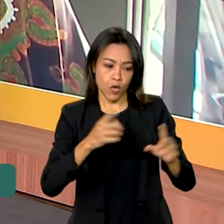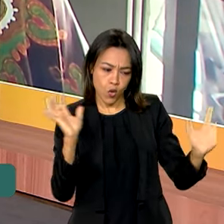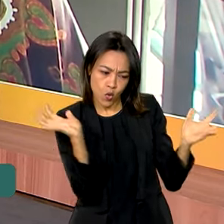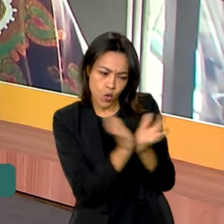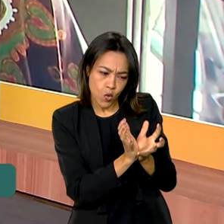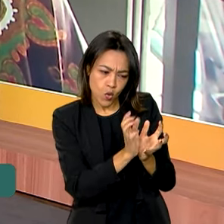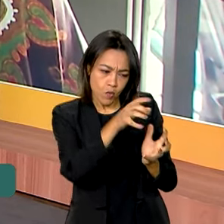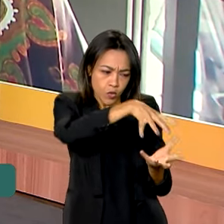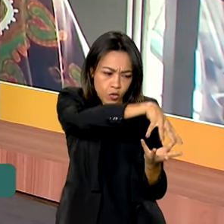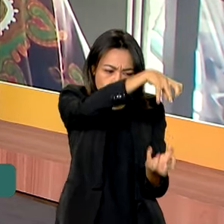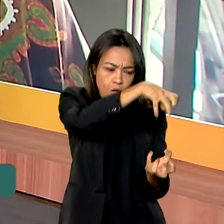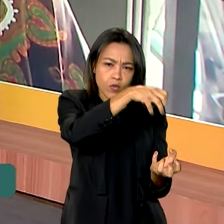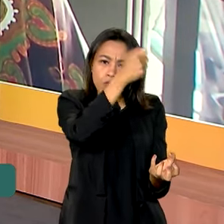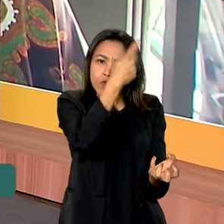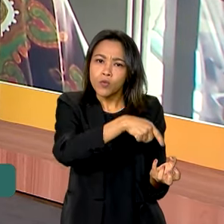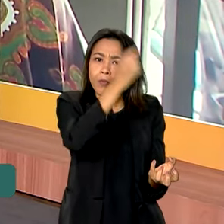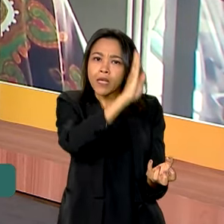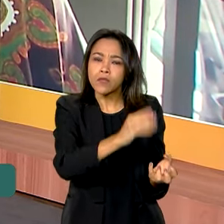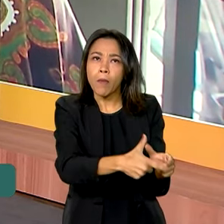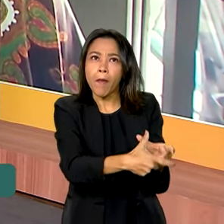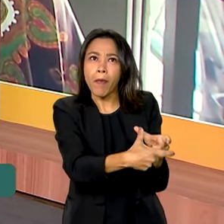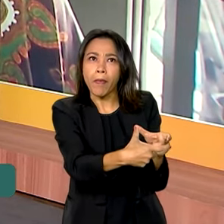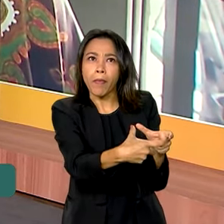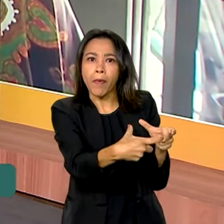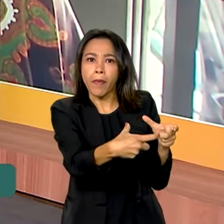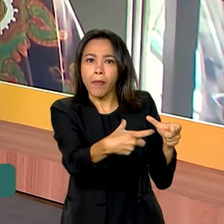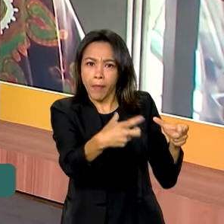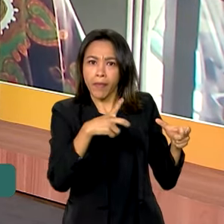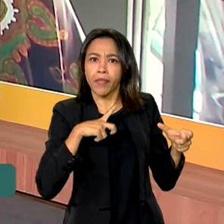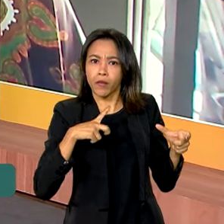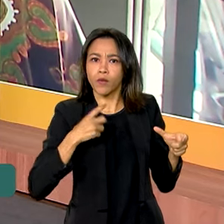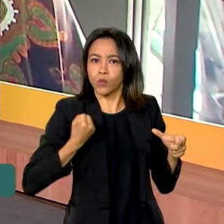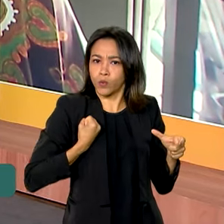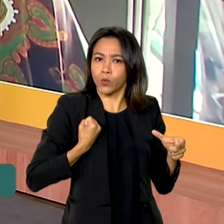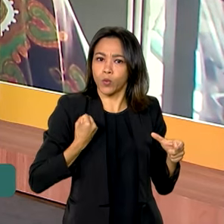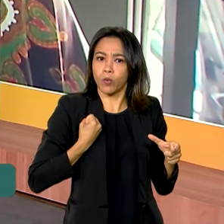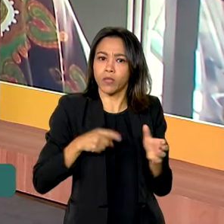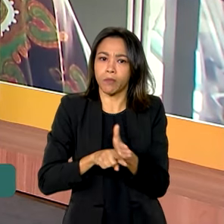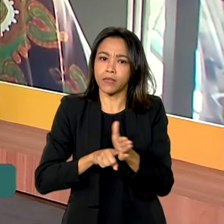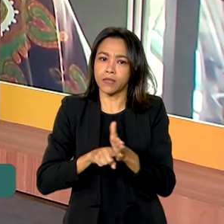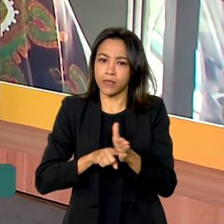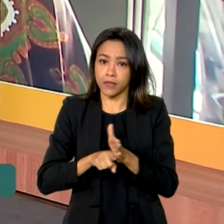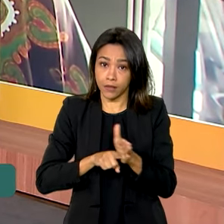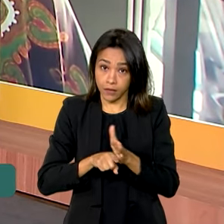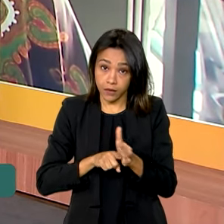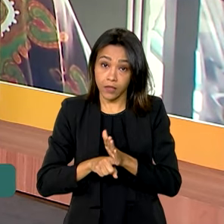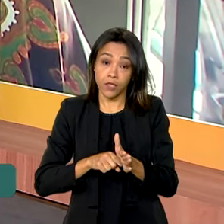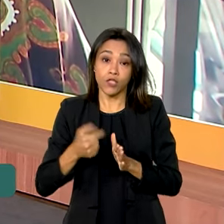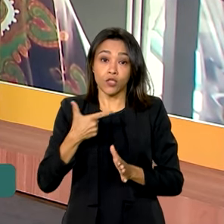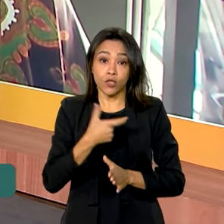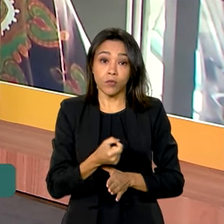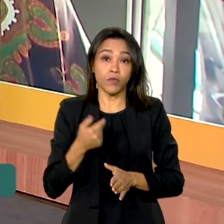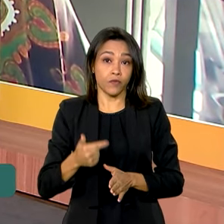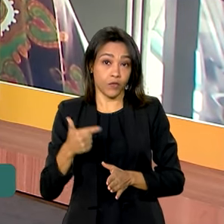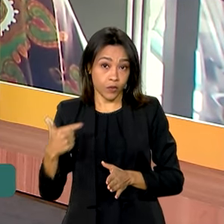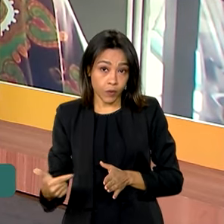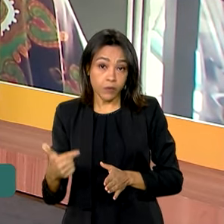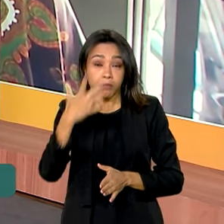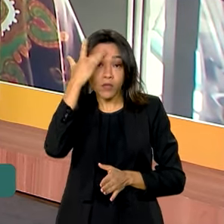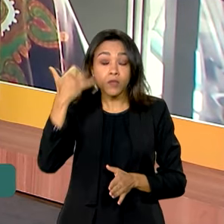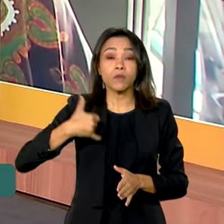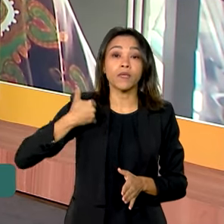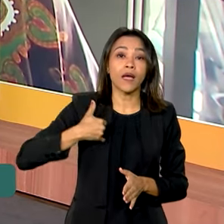brasileira tem crescido de forma acelerada. A gente tem os números do Censo 2022, que mostram que pessoas com